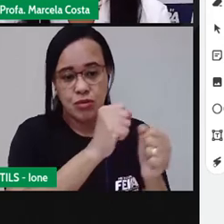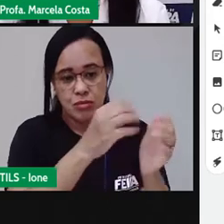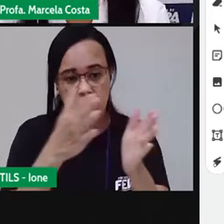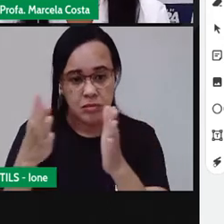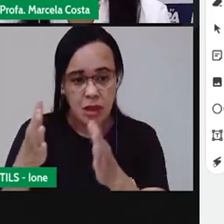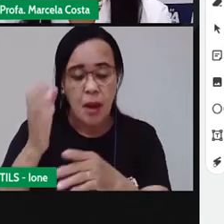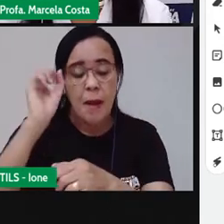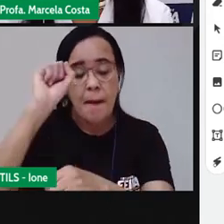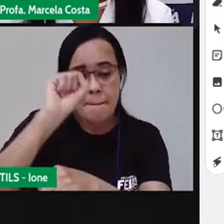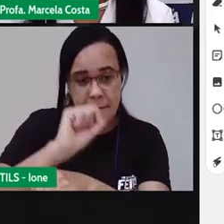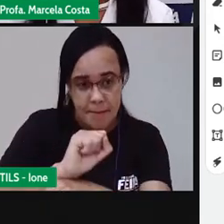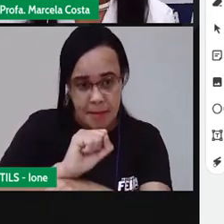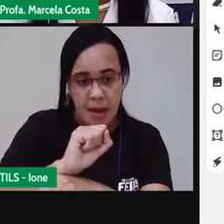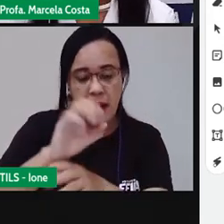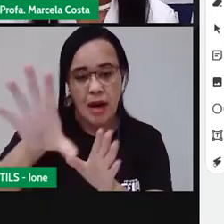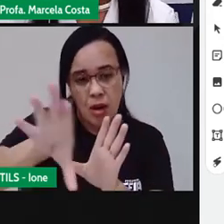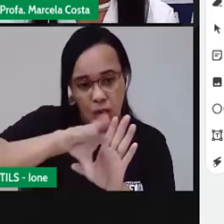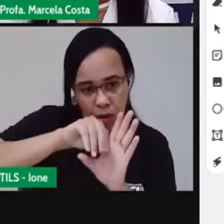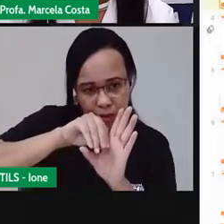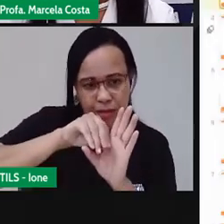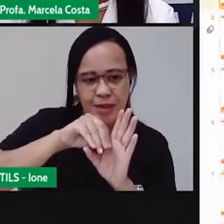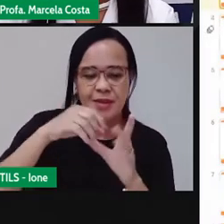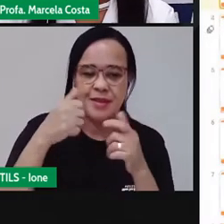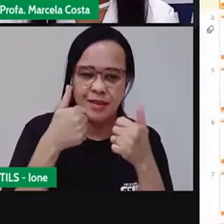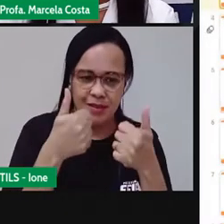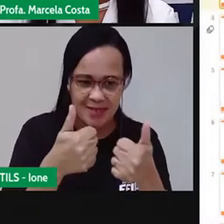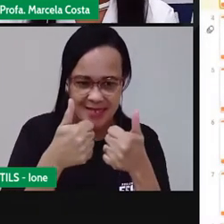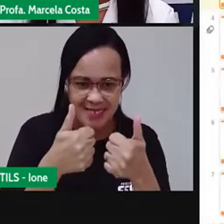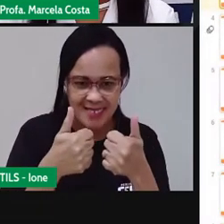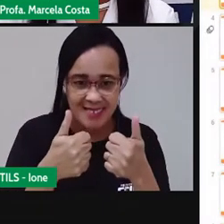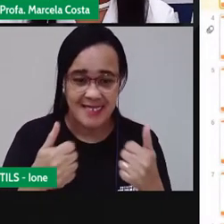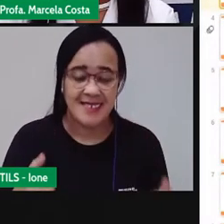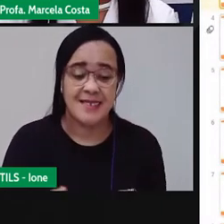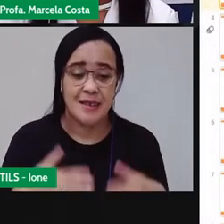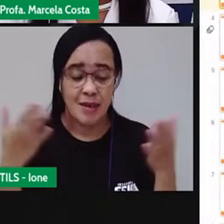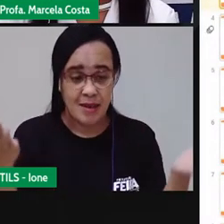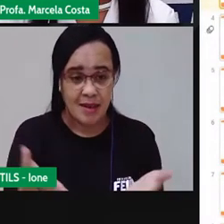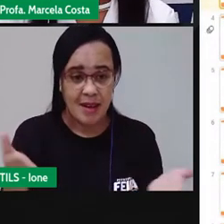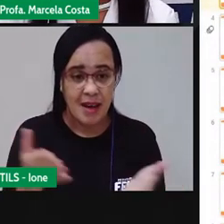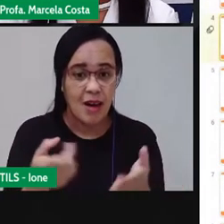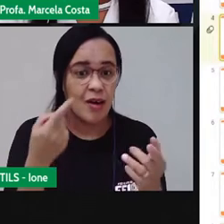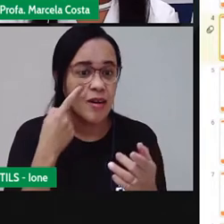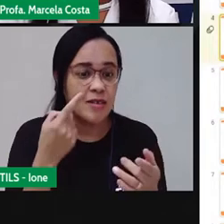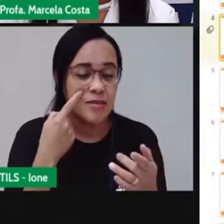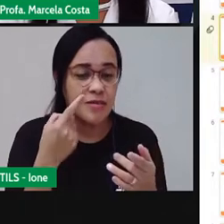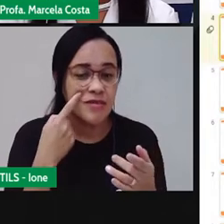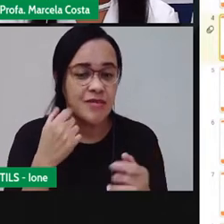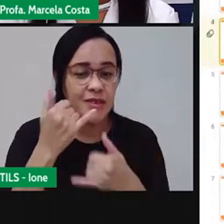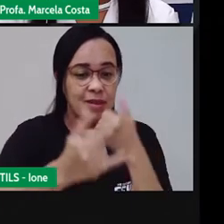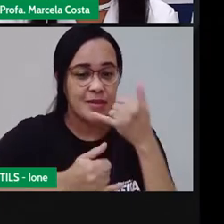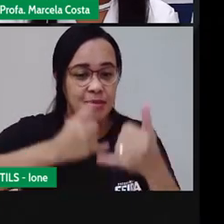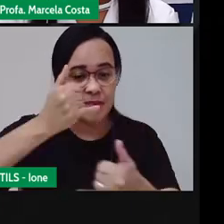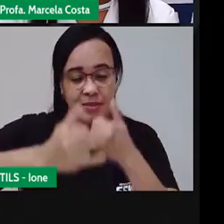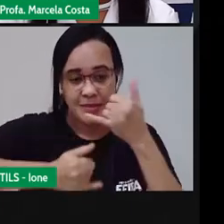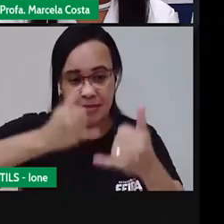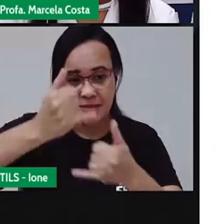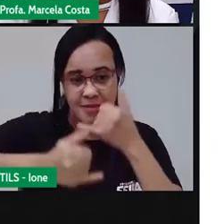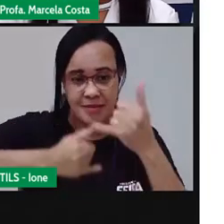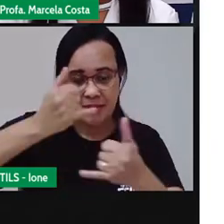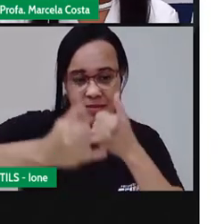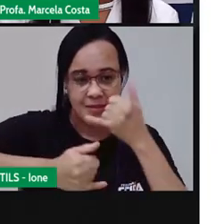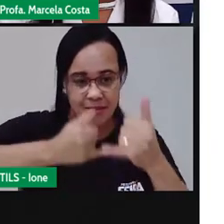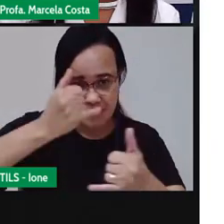copiar aí as palavras no caderno. Tá bom? Agora, crianças, vamos ver aqui uma brincadeira